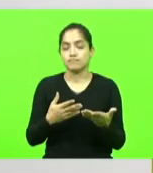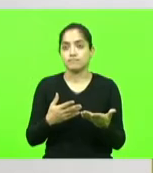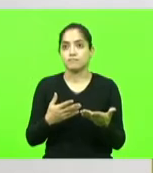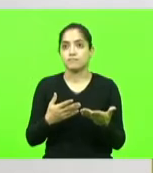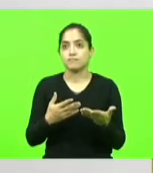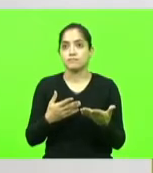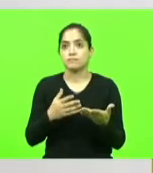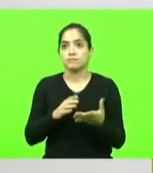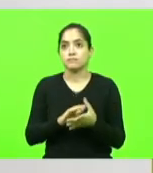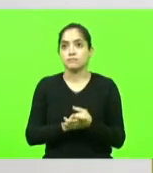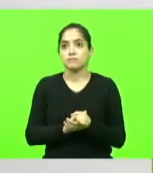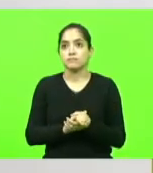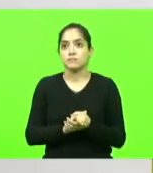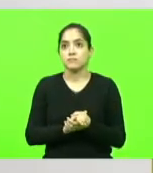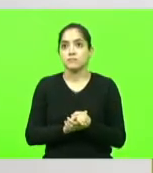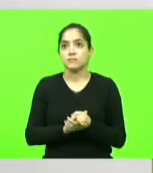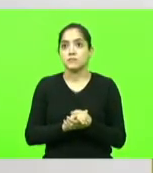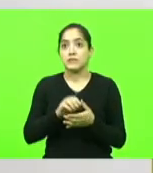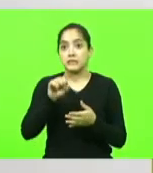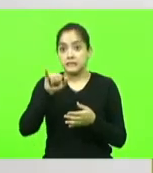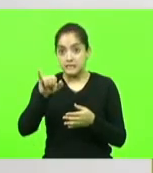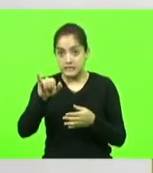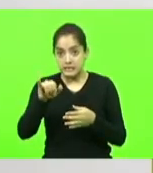e se eu for preso,